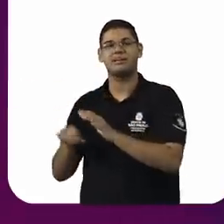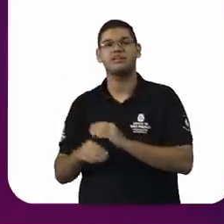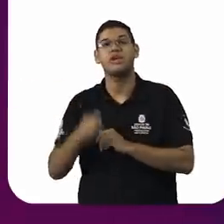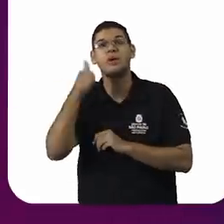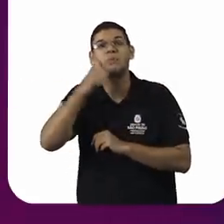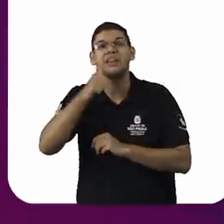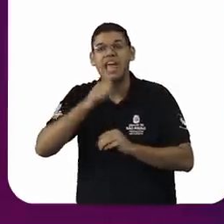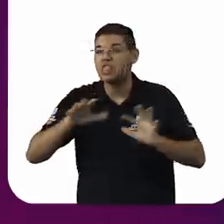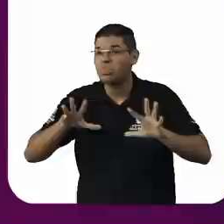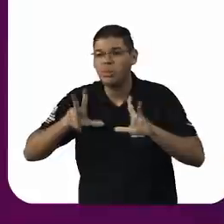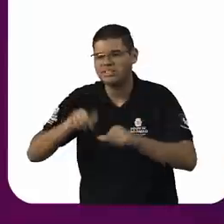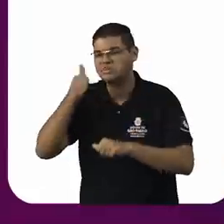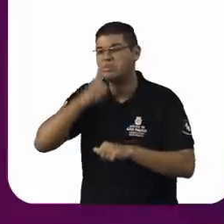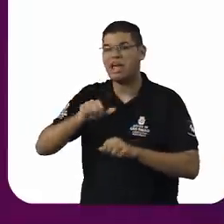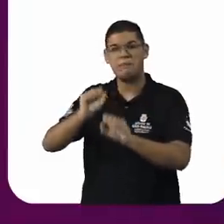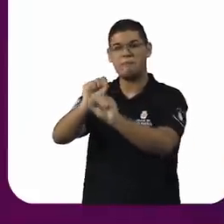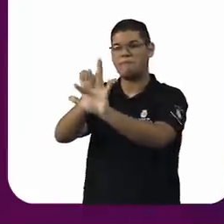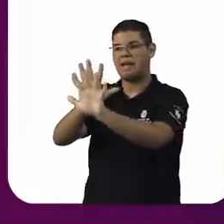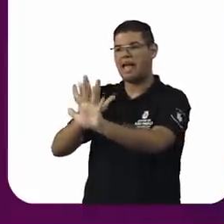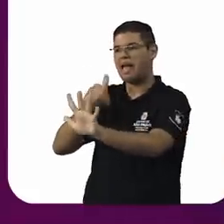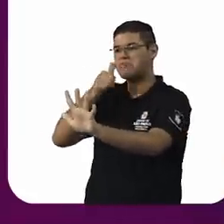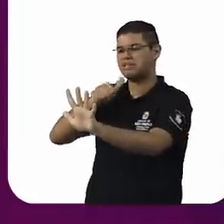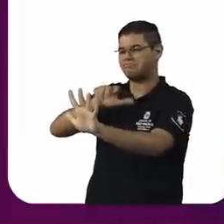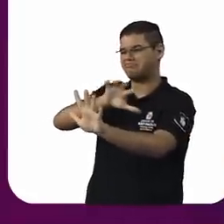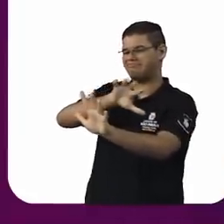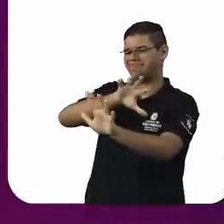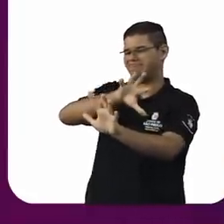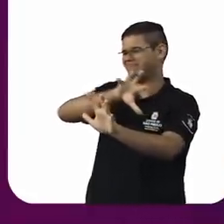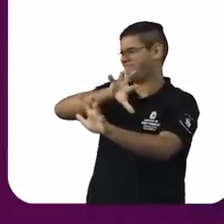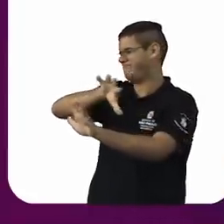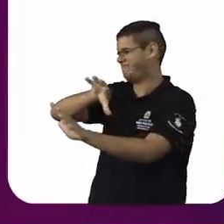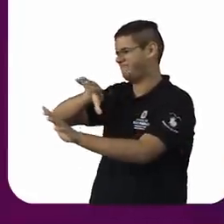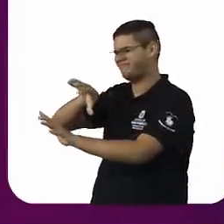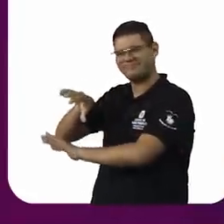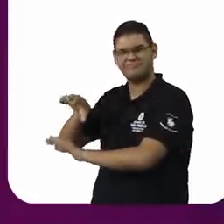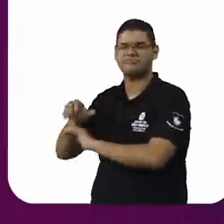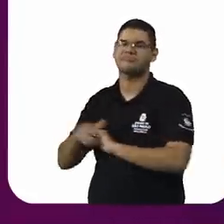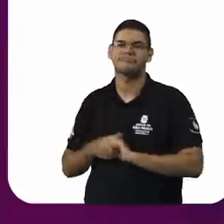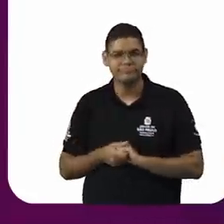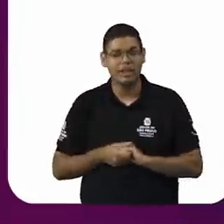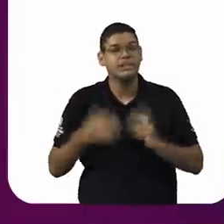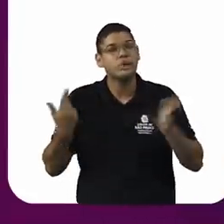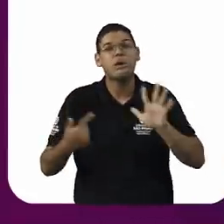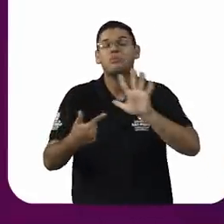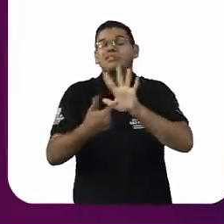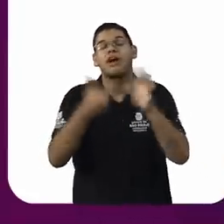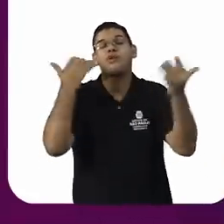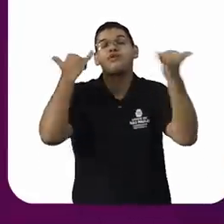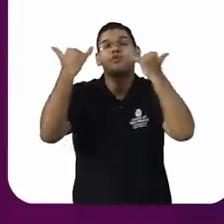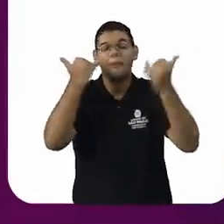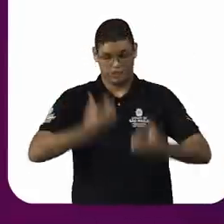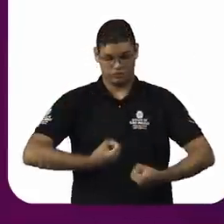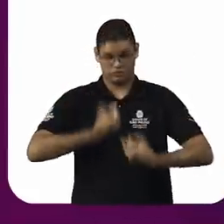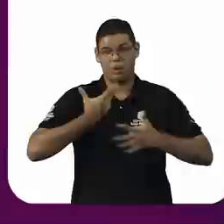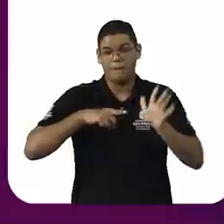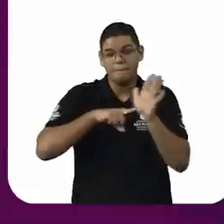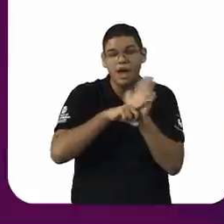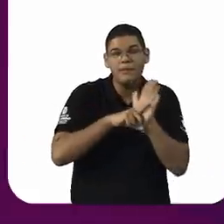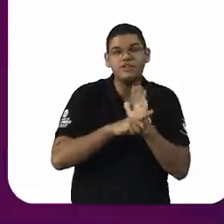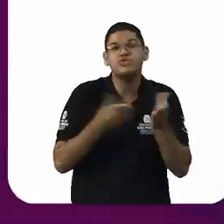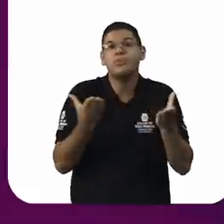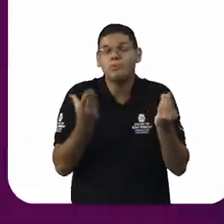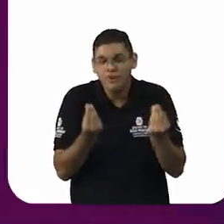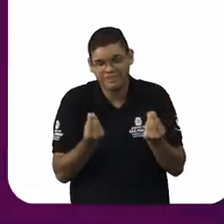autonomia. E aí, para trazer dados de forma muito exemplificativa, para que as pessoas